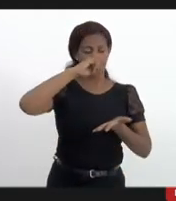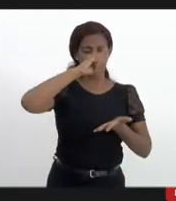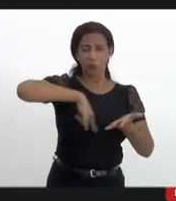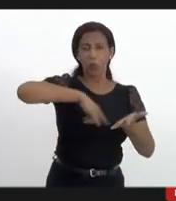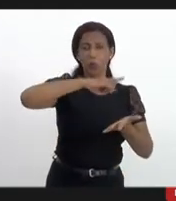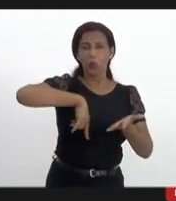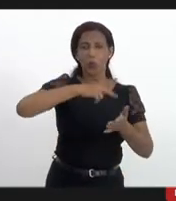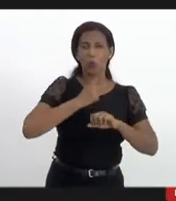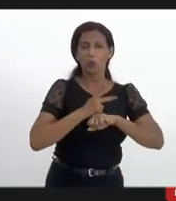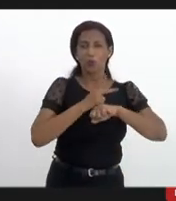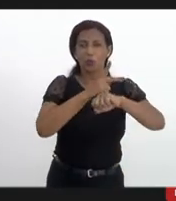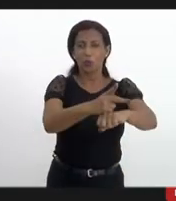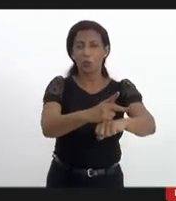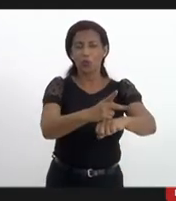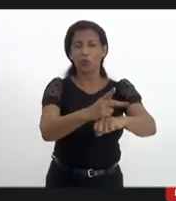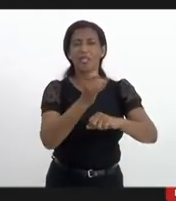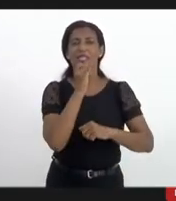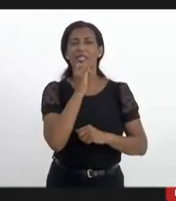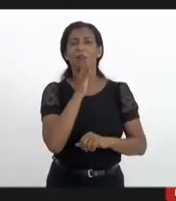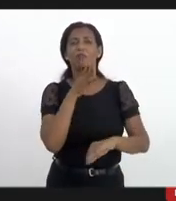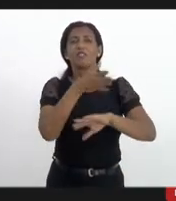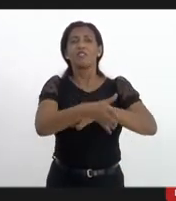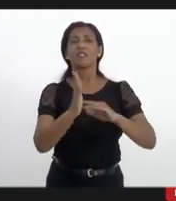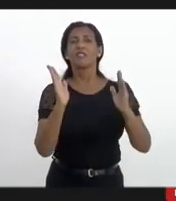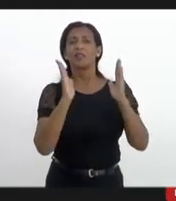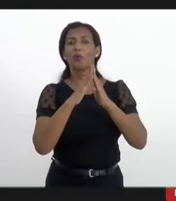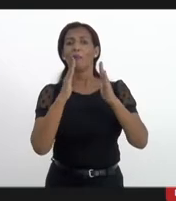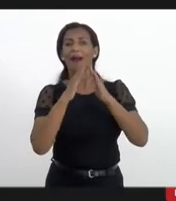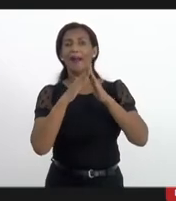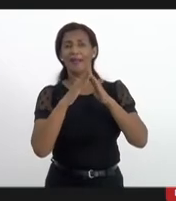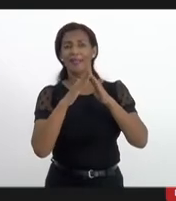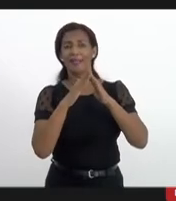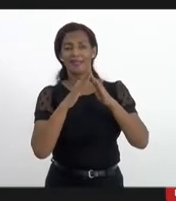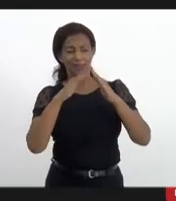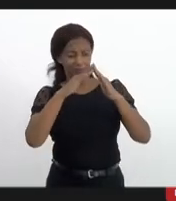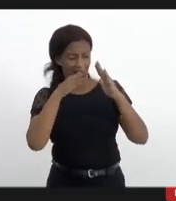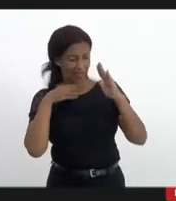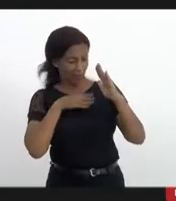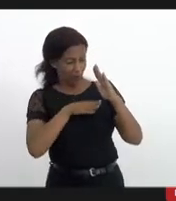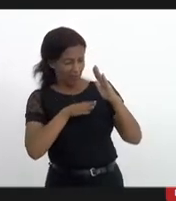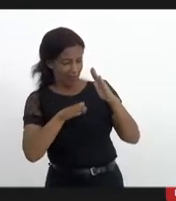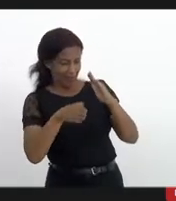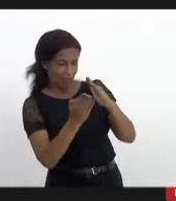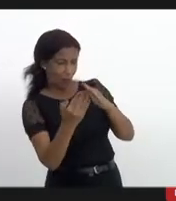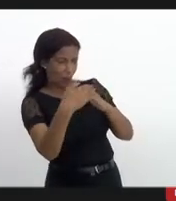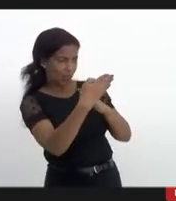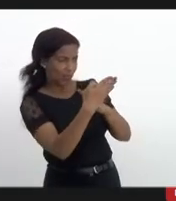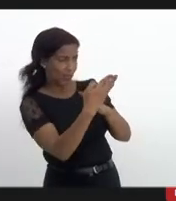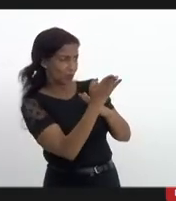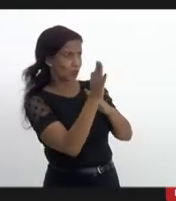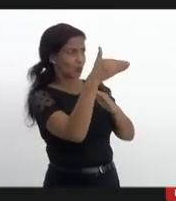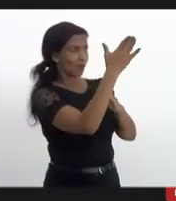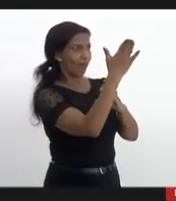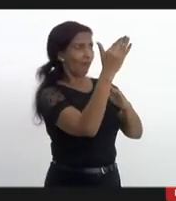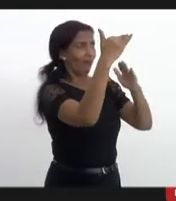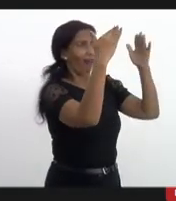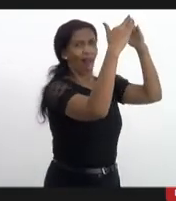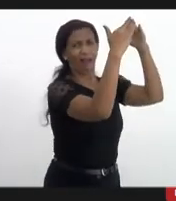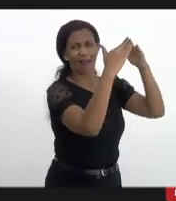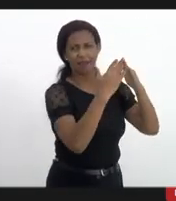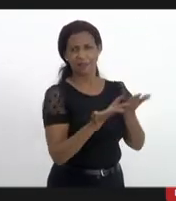porque às vezes para você entrar numa casa você precisa passar por dentro de outra casa não faz sentido isso já eu